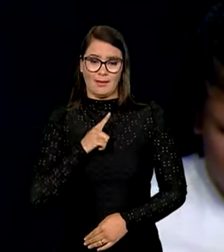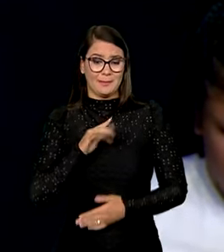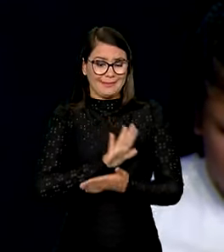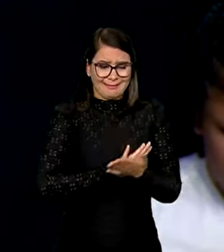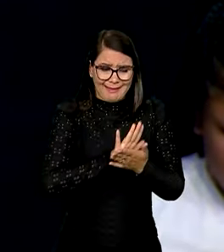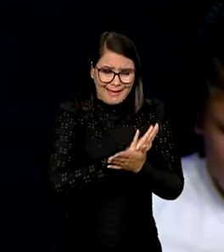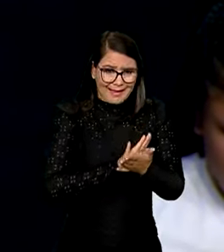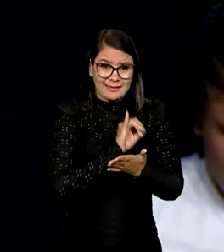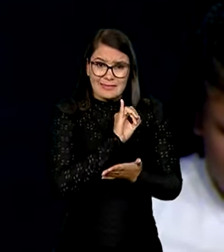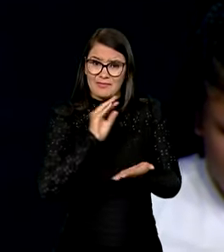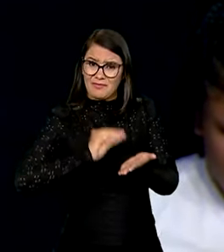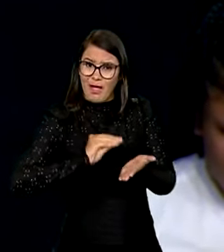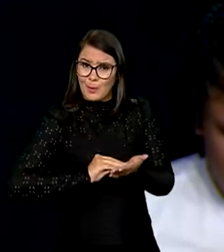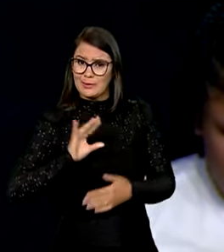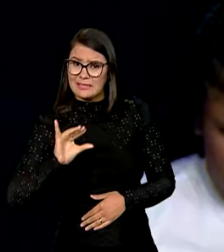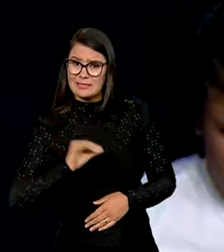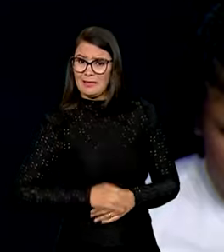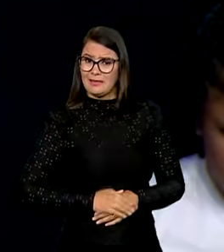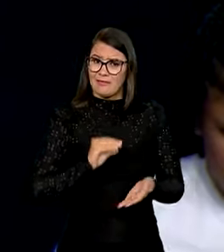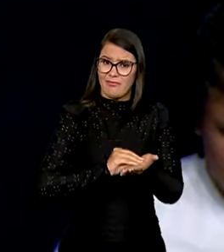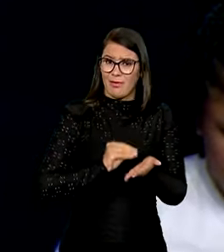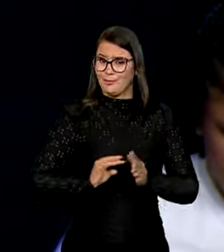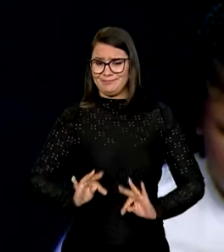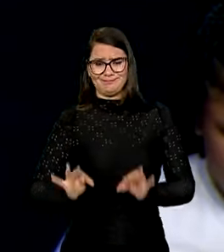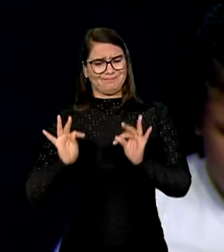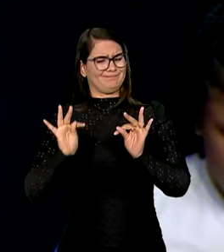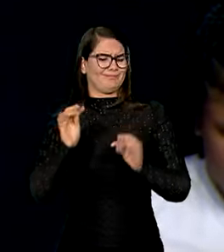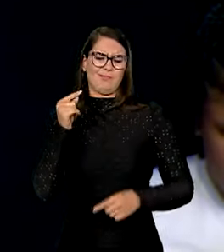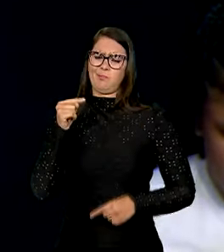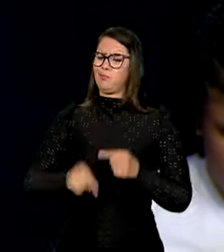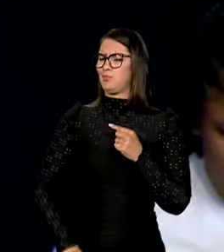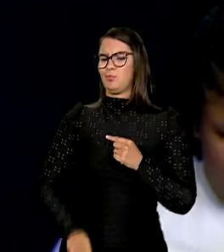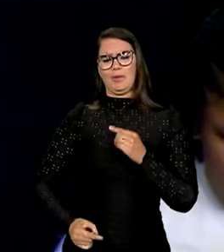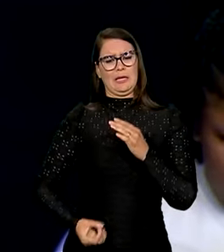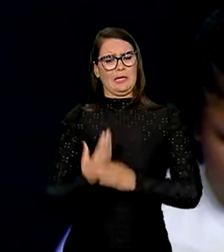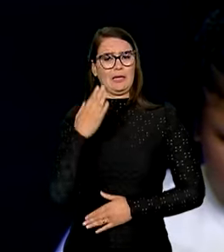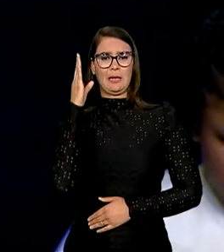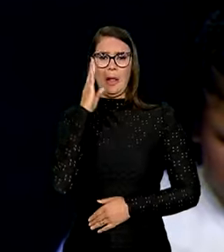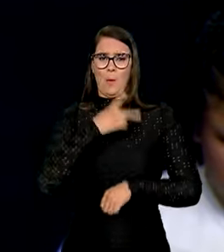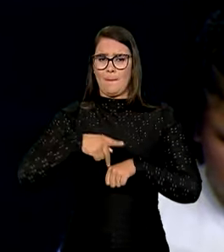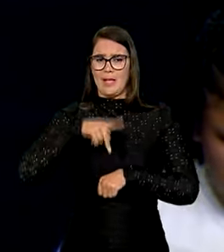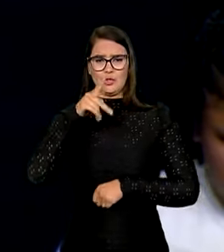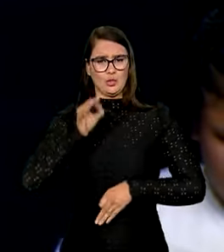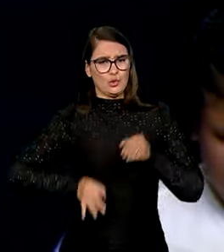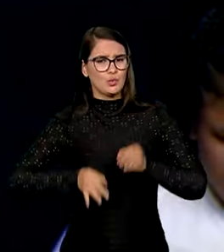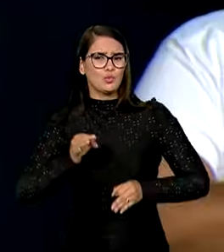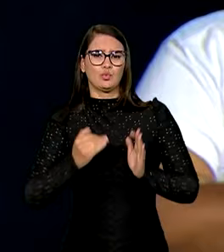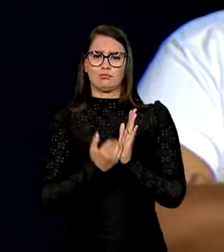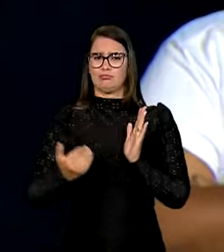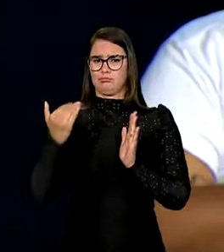nenhuma área, se não tiver a ciência, se não tiver a tecnologia, nós não podemos construir um país mais justo, mais soberano, mais